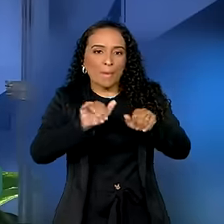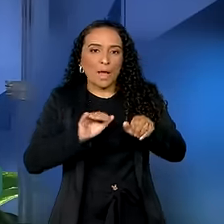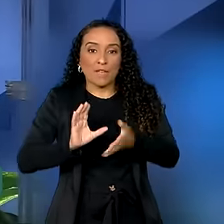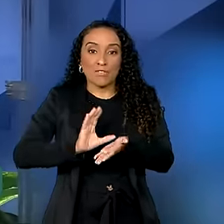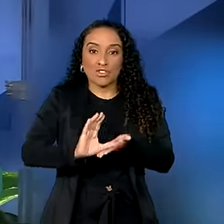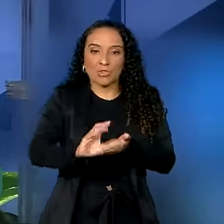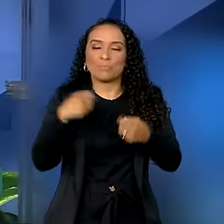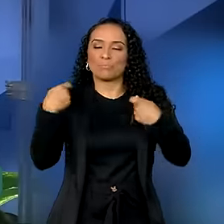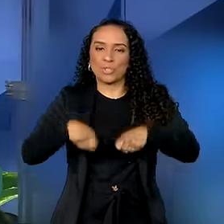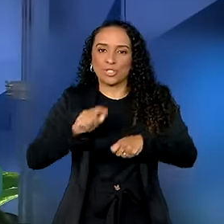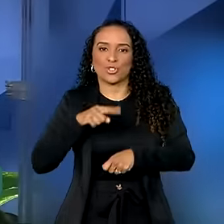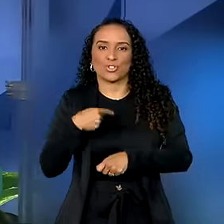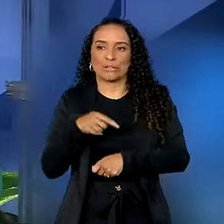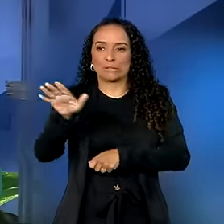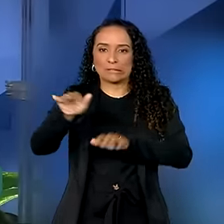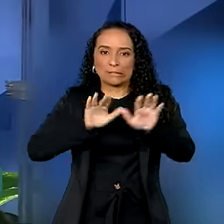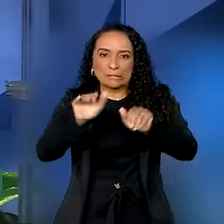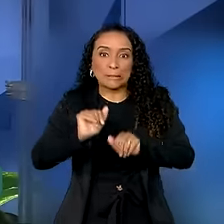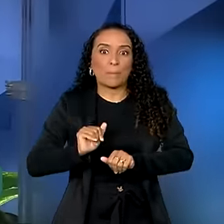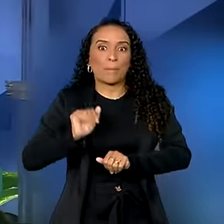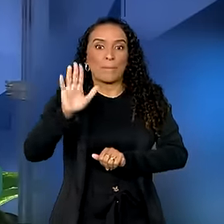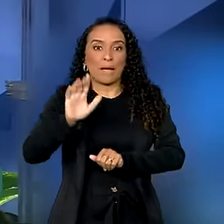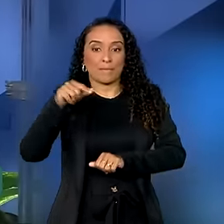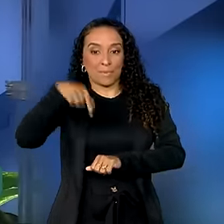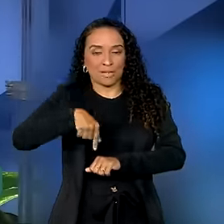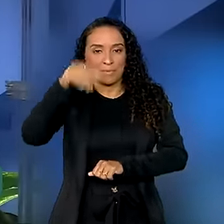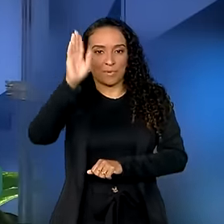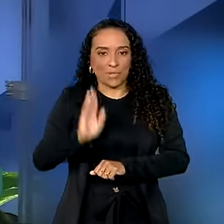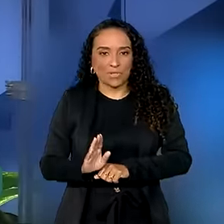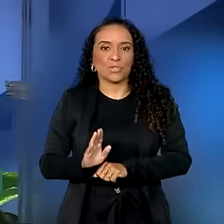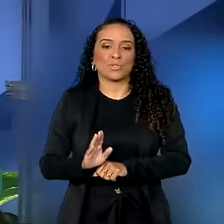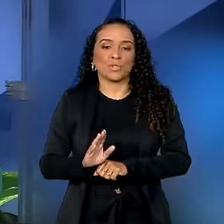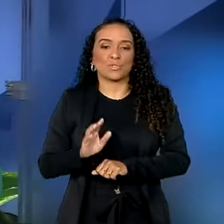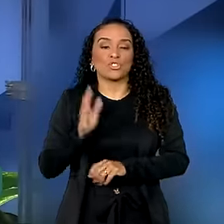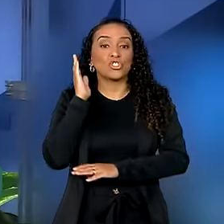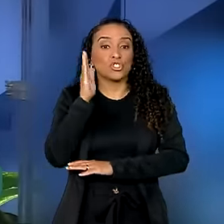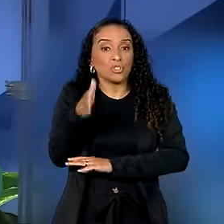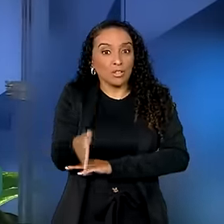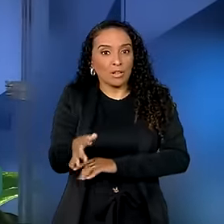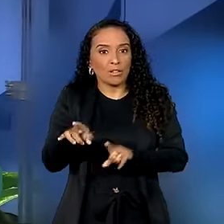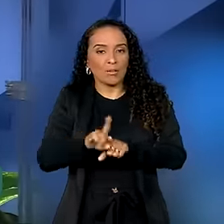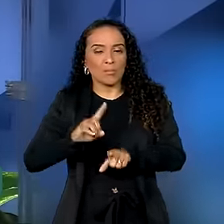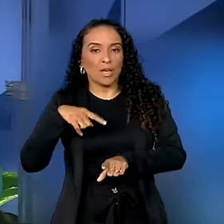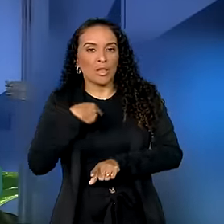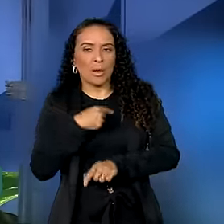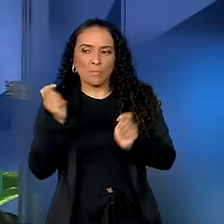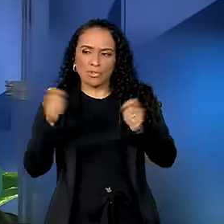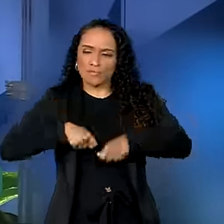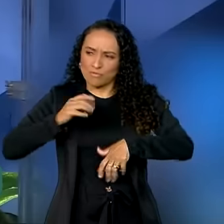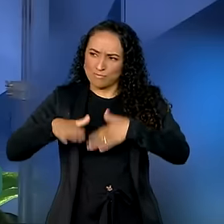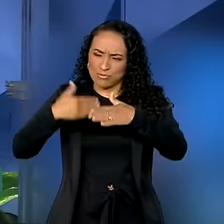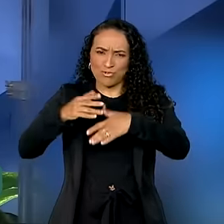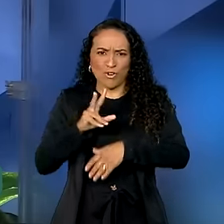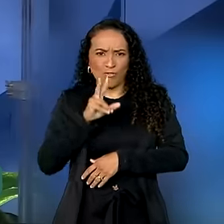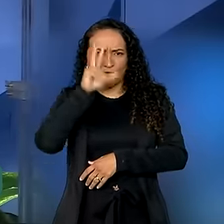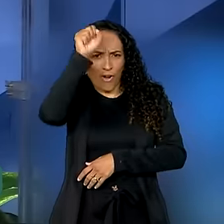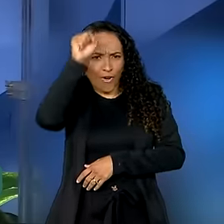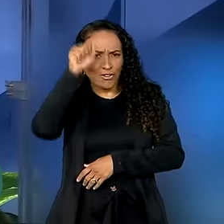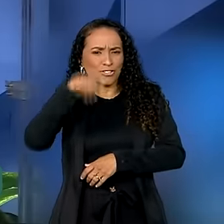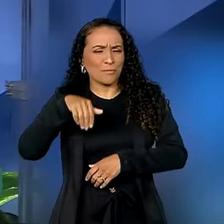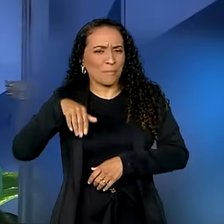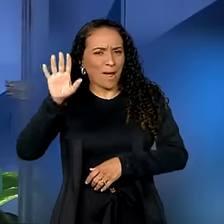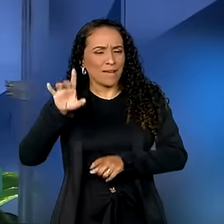Nós precisamos atrair mais investimento para cá, investimento externo direto, para a gente poder crescer mais fortemente